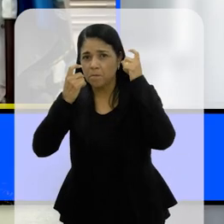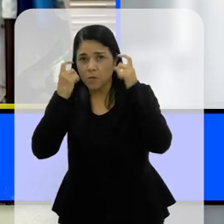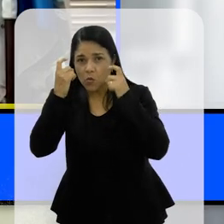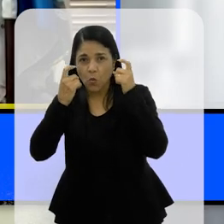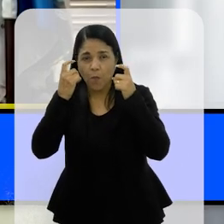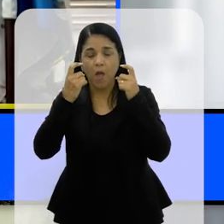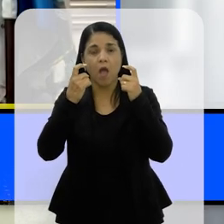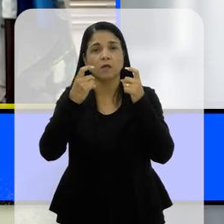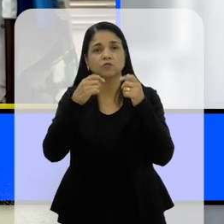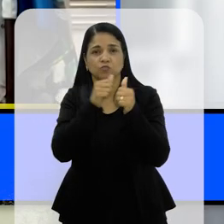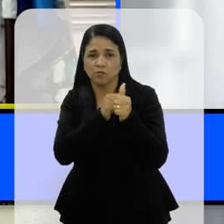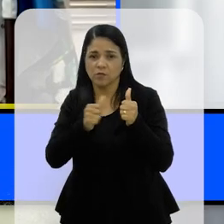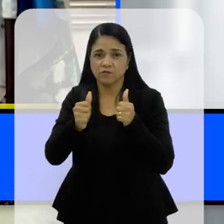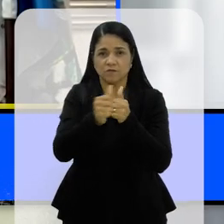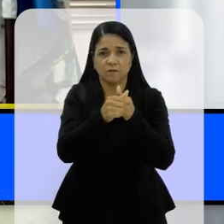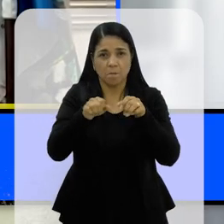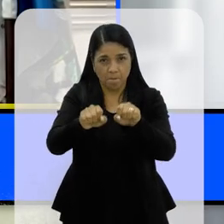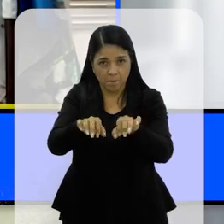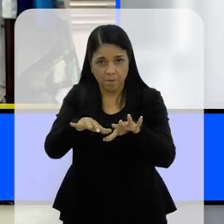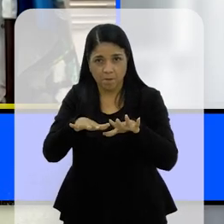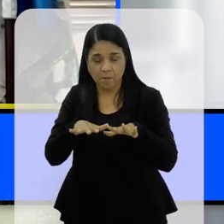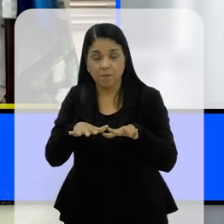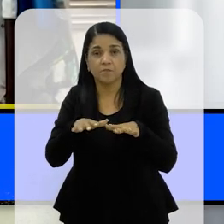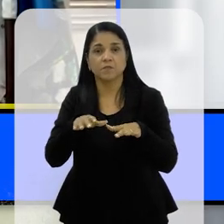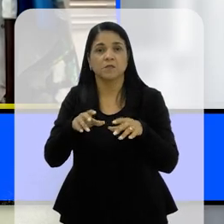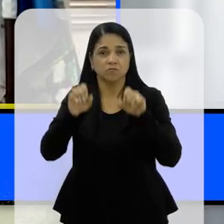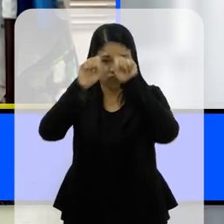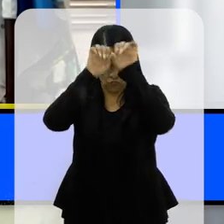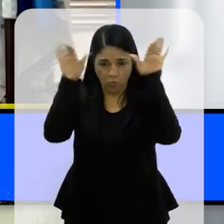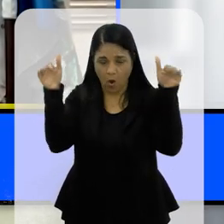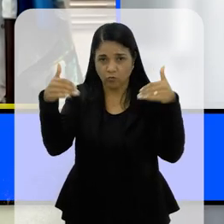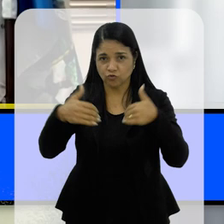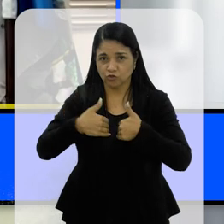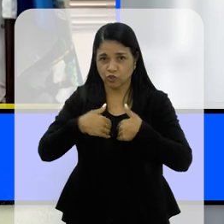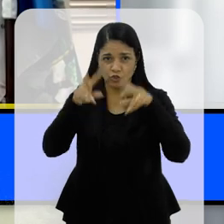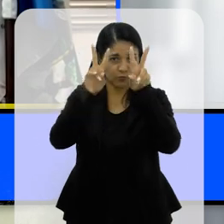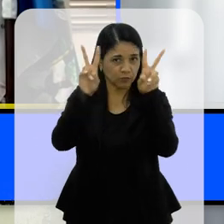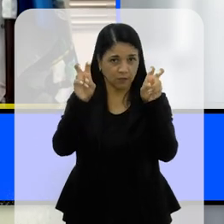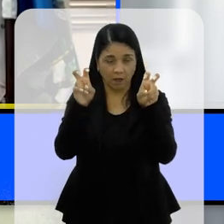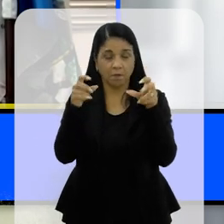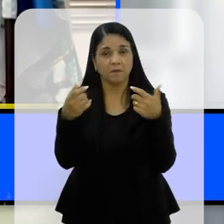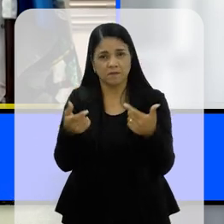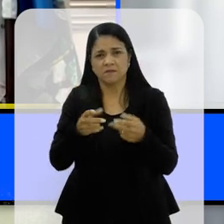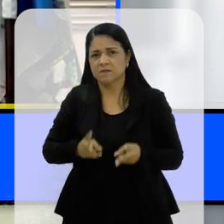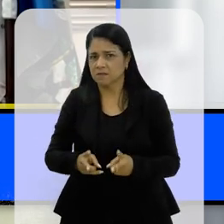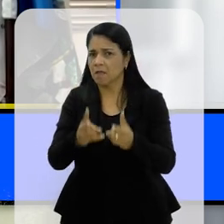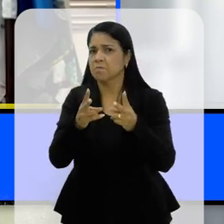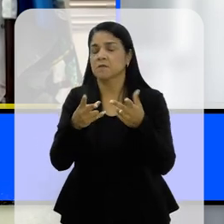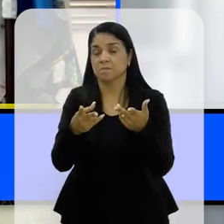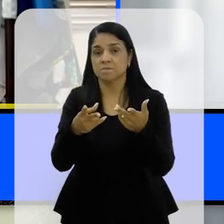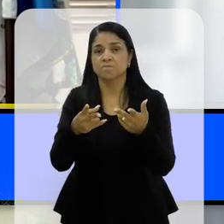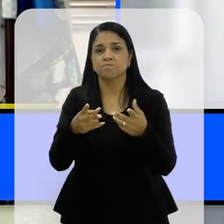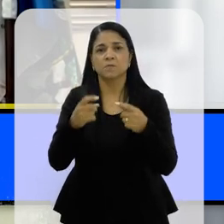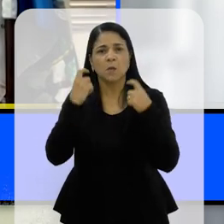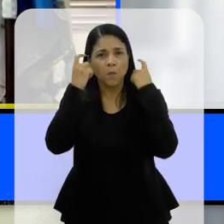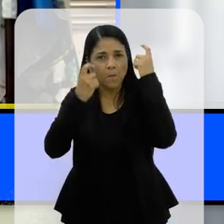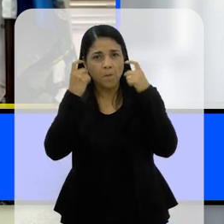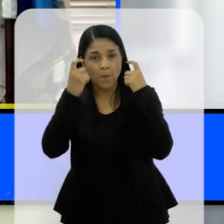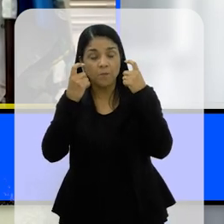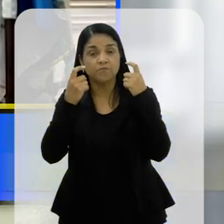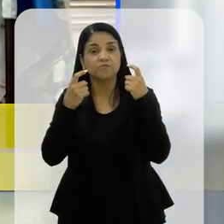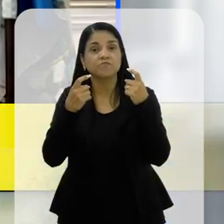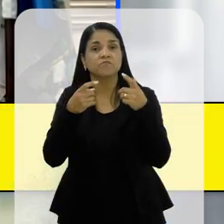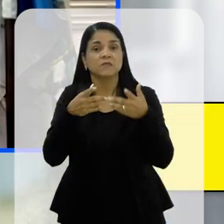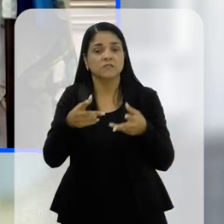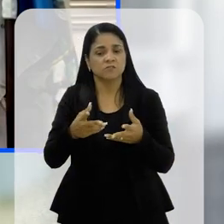Sempre preocupado com frente parlamentar, uma frente aqui sobre essa causa do aspecto autista, né? E